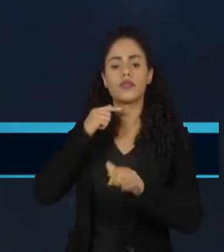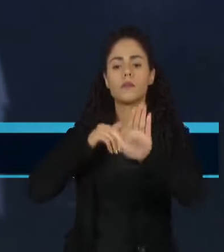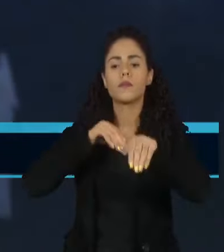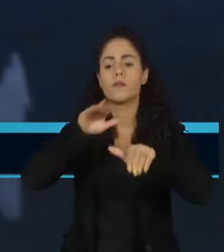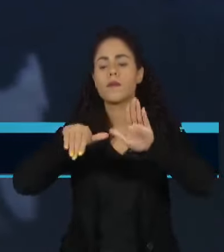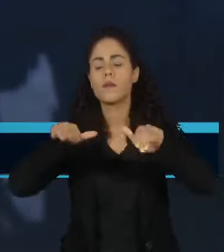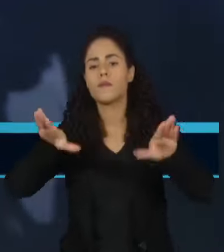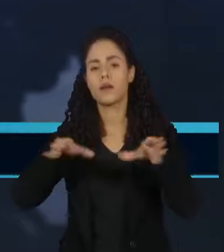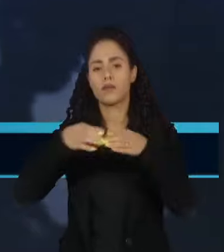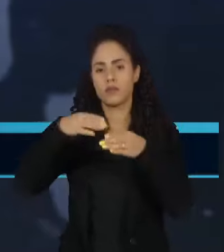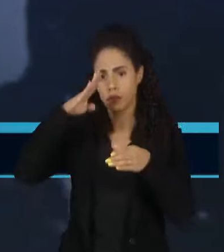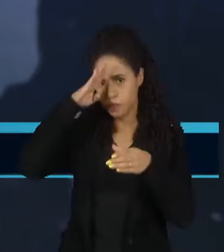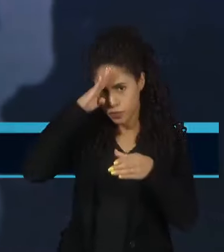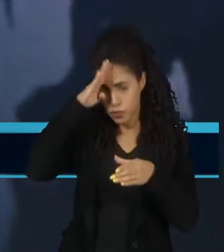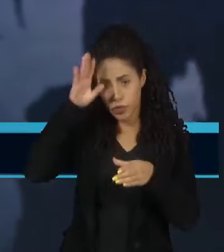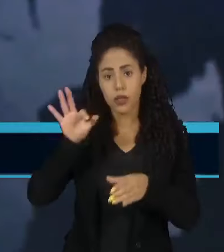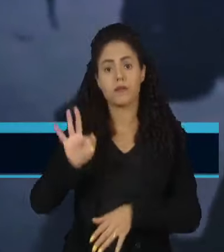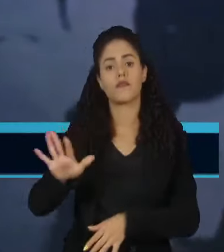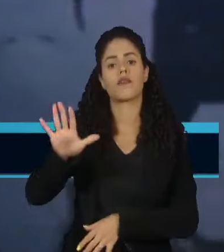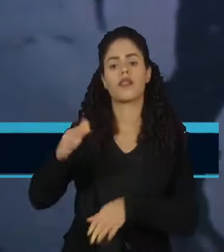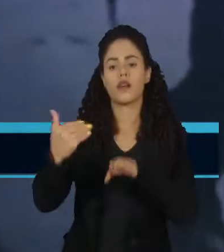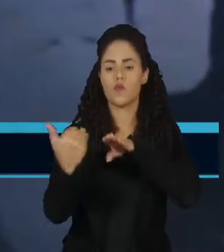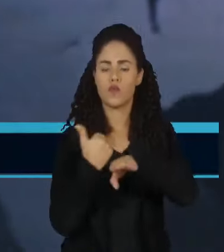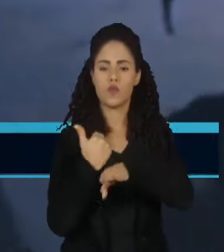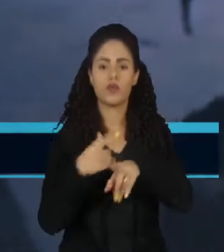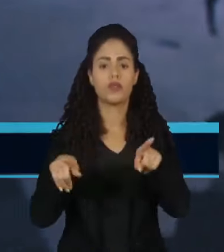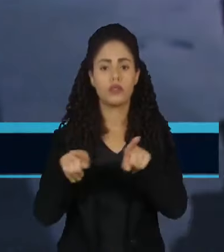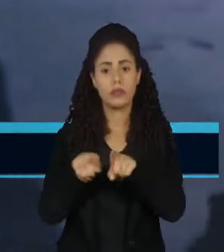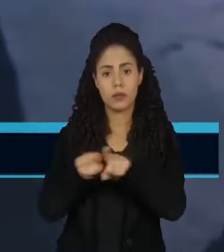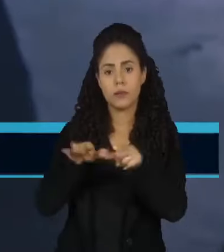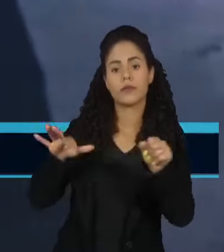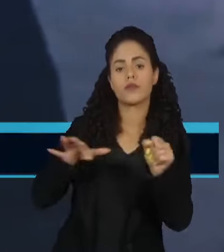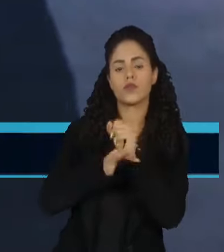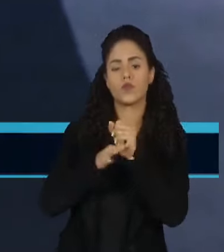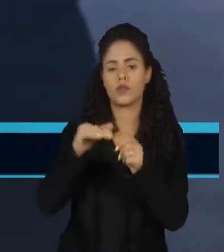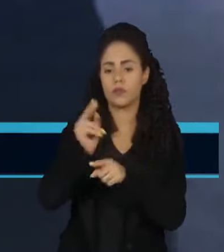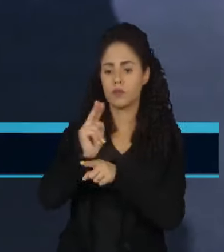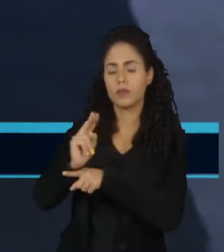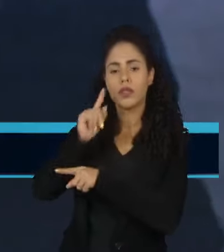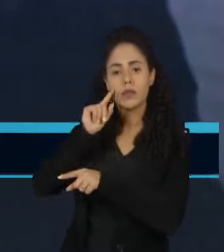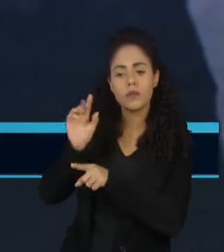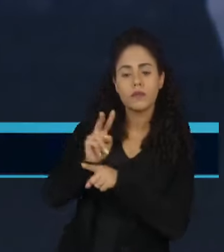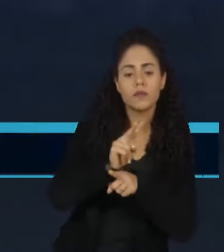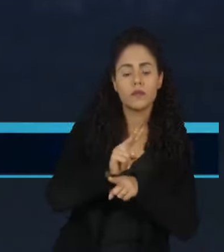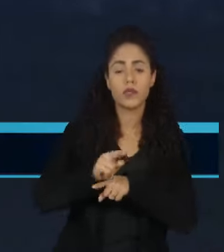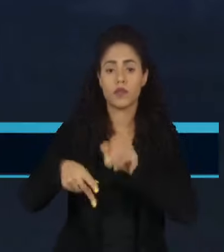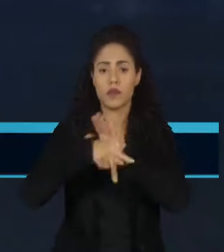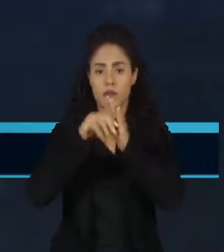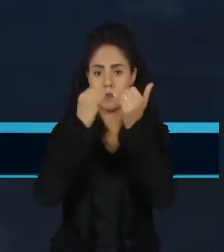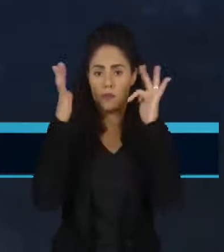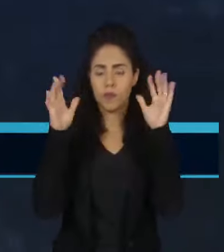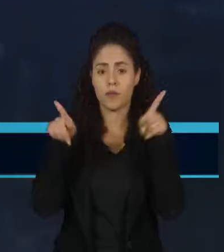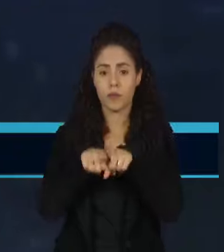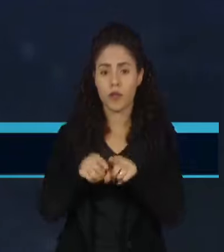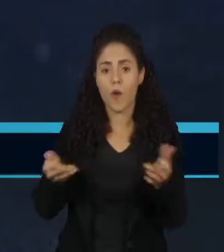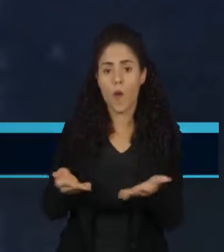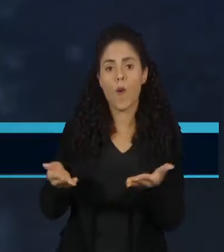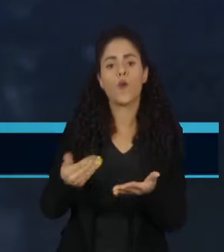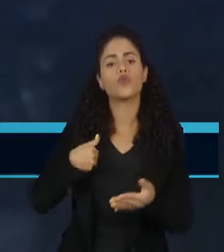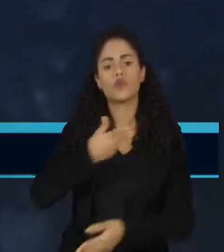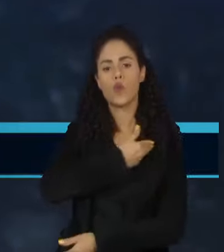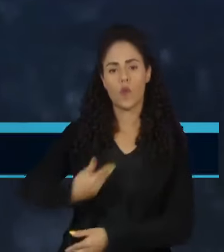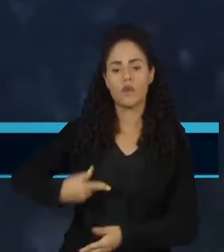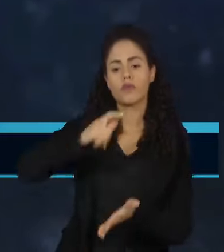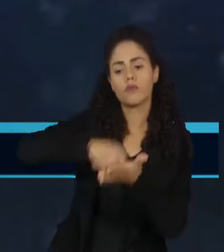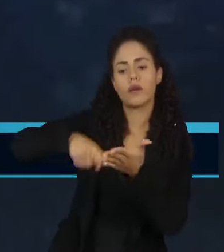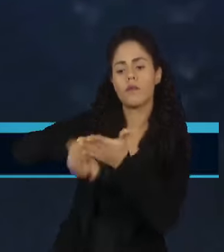integrantes das Polícias Federal e Rodoviária, da Força Nacional de Segurança e da Fiscalização Ambiental. Também hoje, o governo autorizou a